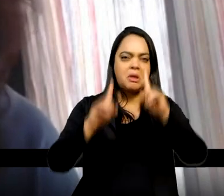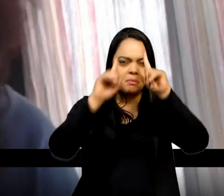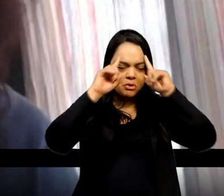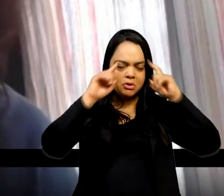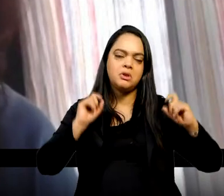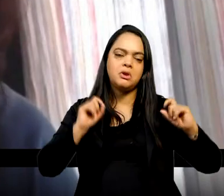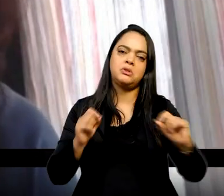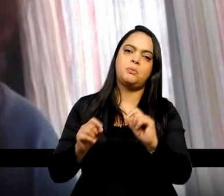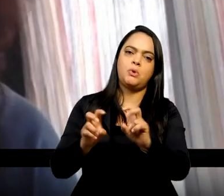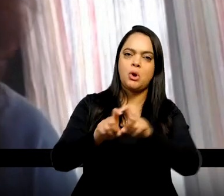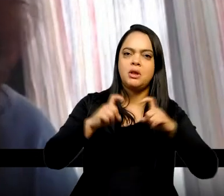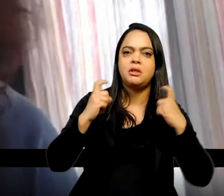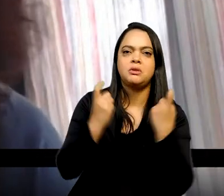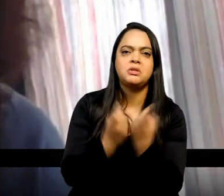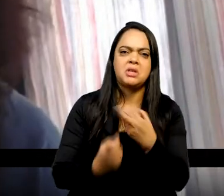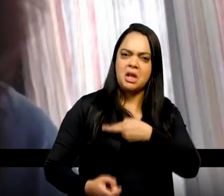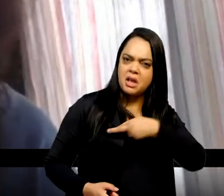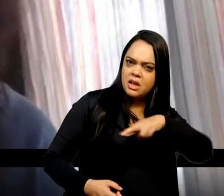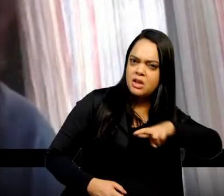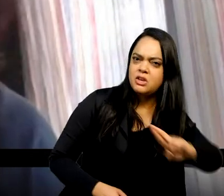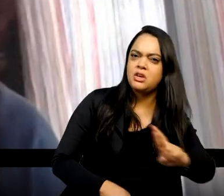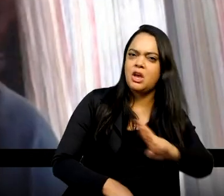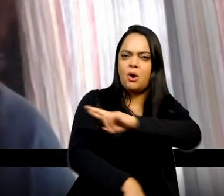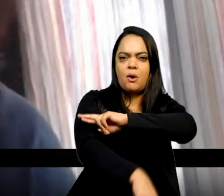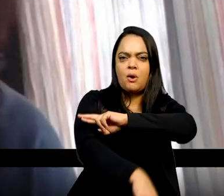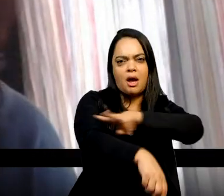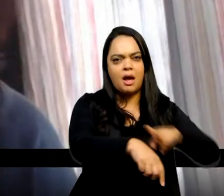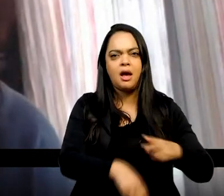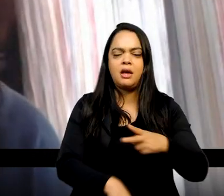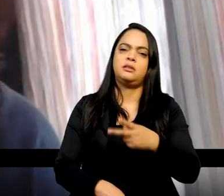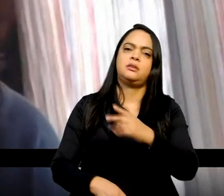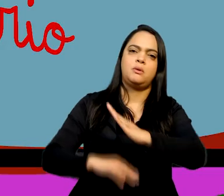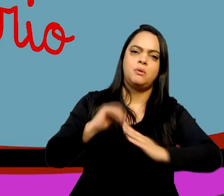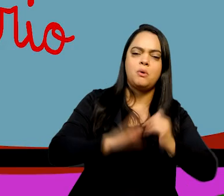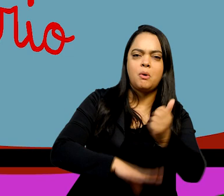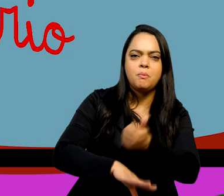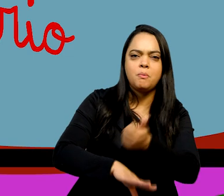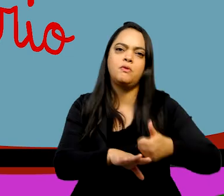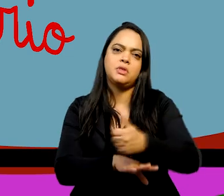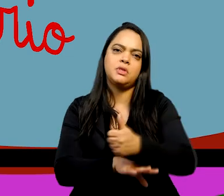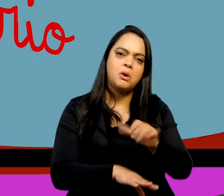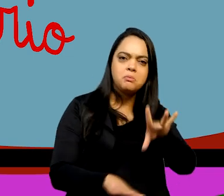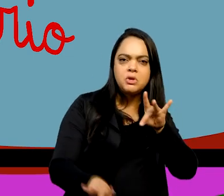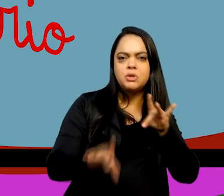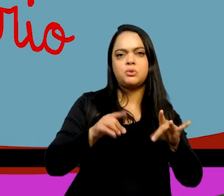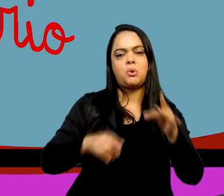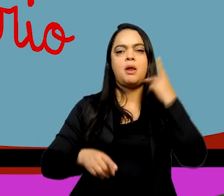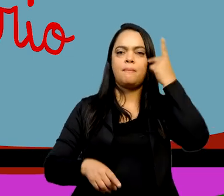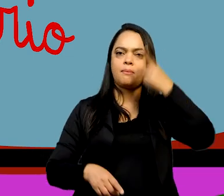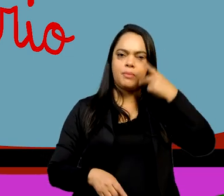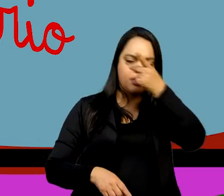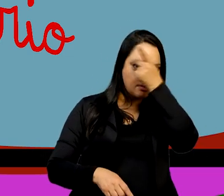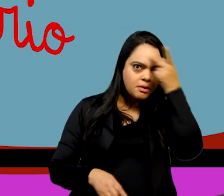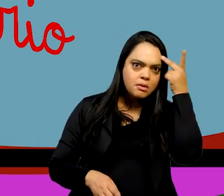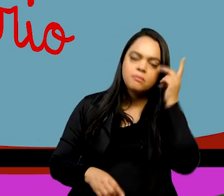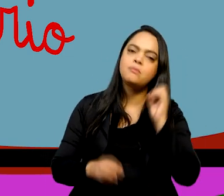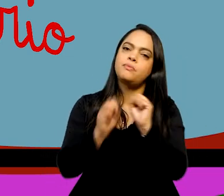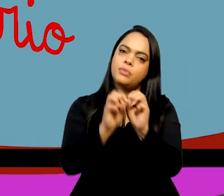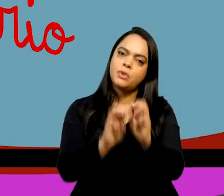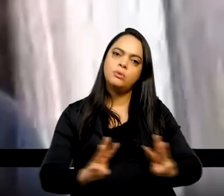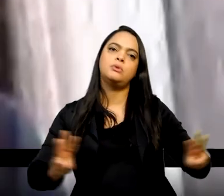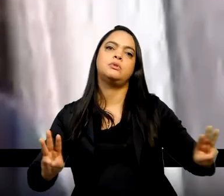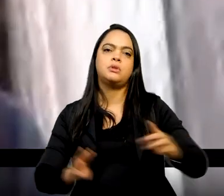orientação sexual, religião, região, profissão, engajamento político das pessoas. O Portal do